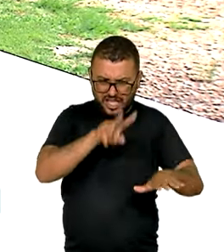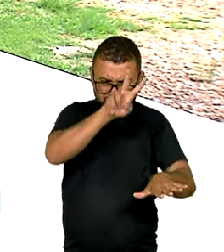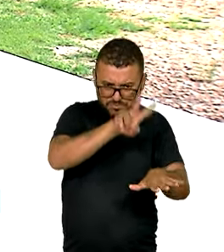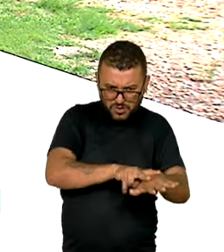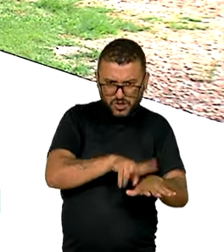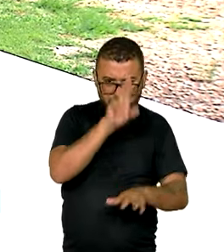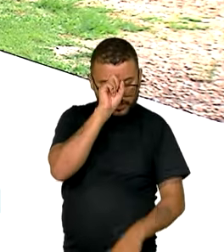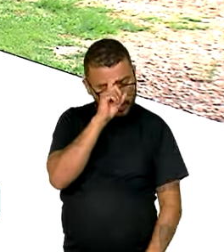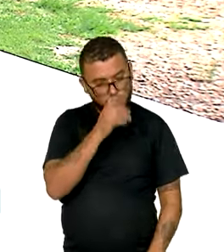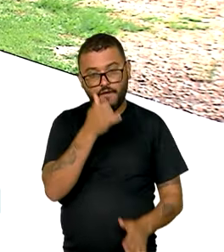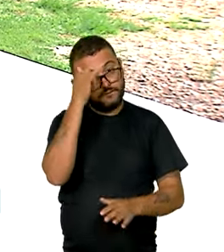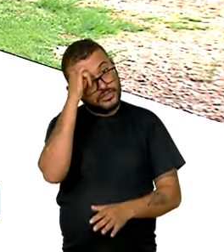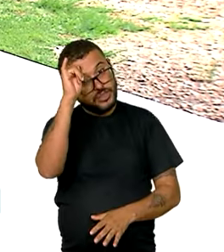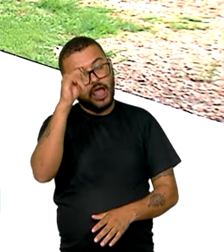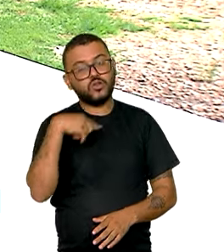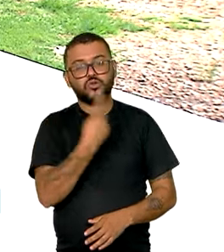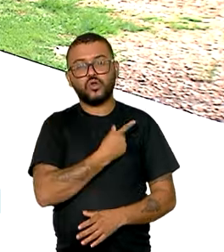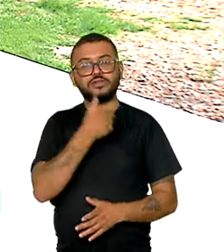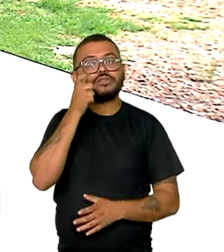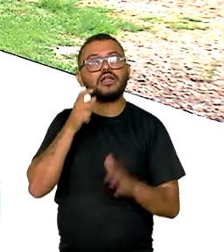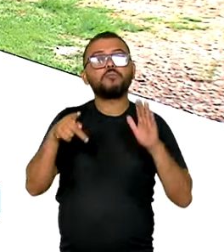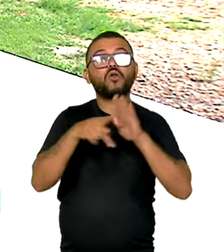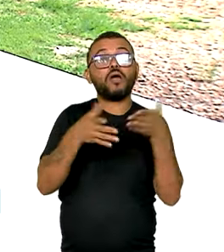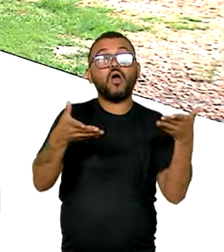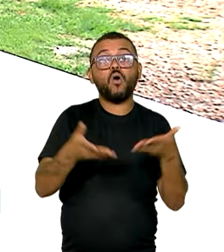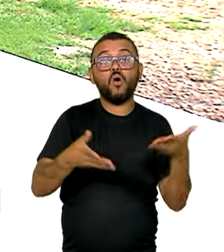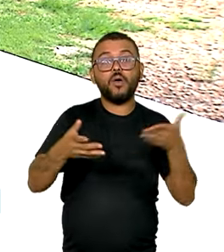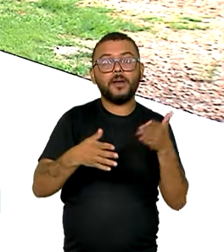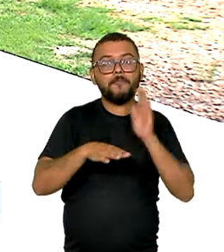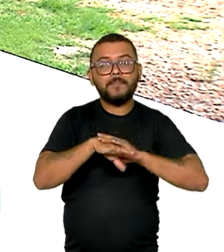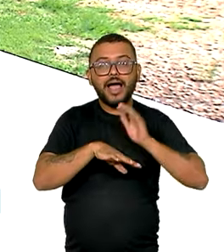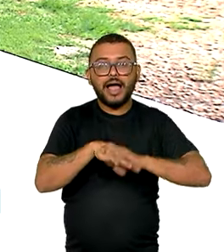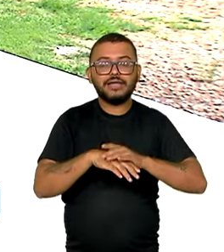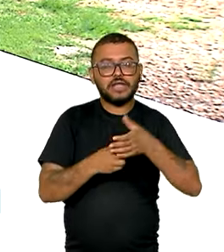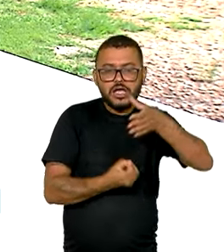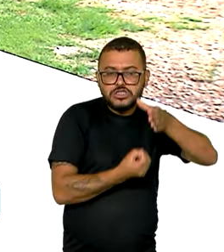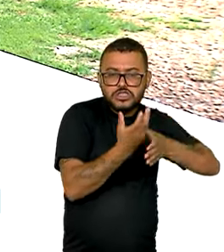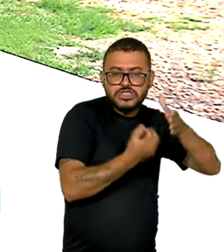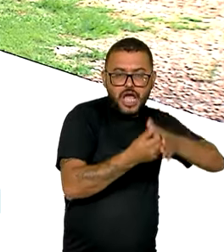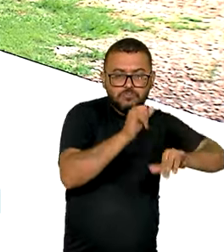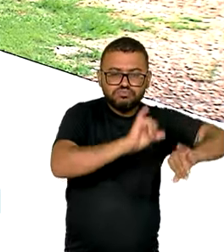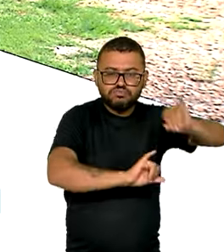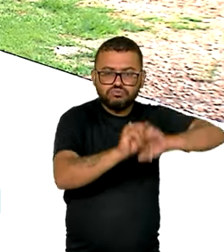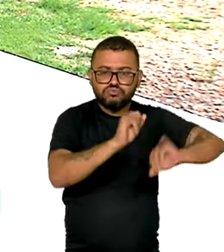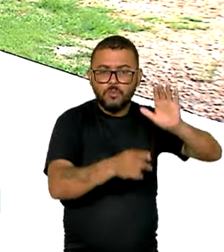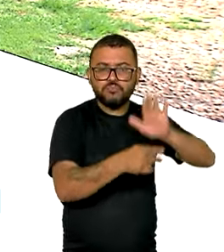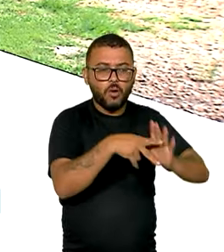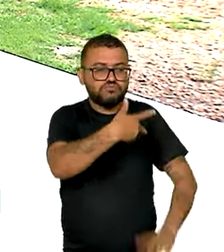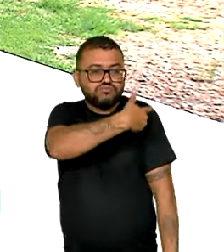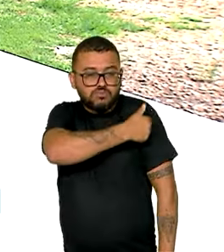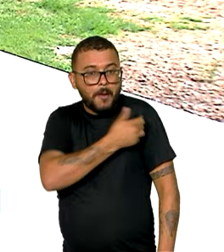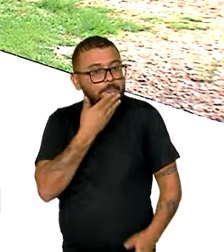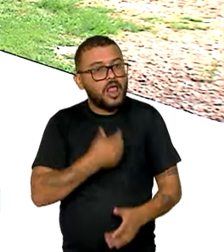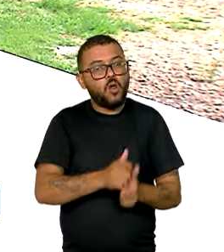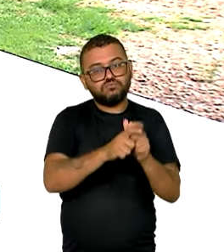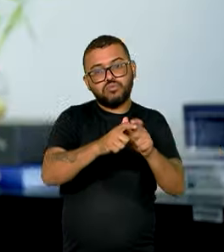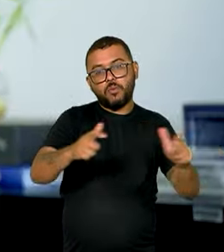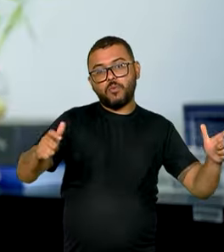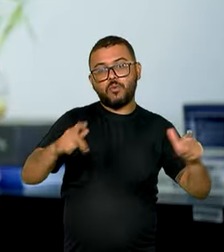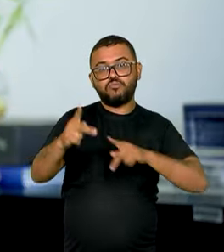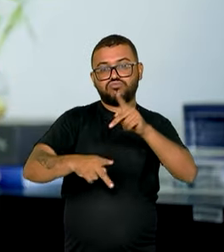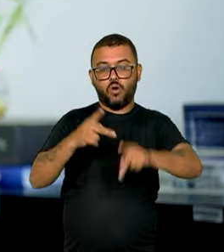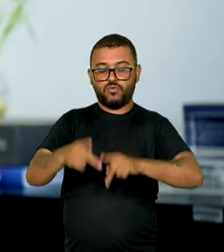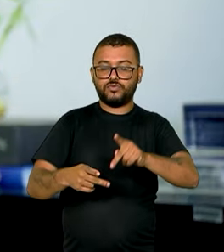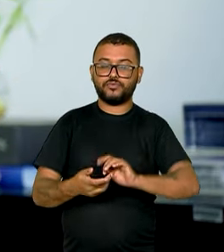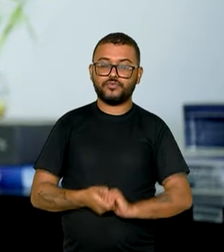pela doença. A expectativa agora é pelo aumento da produção para ampliar a oferta para a população.